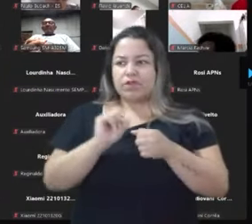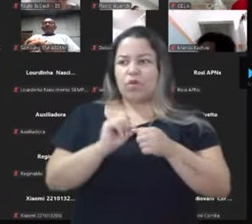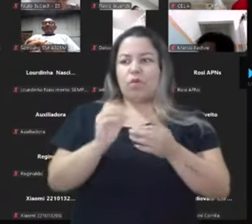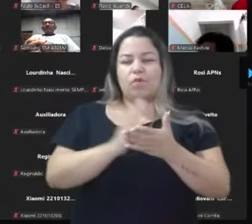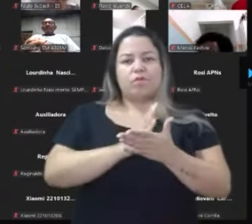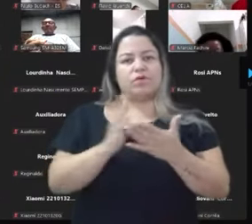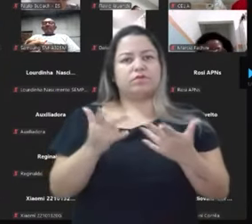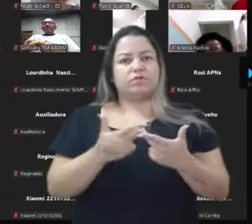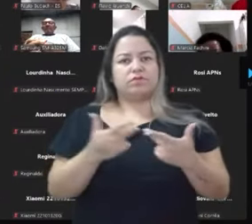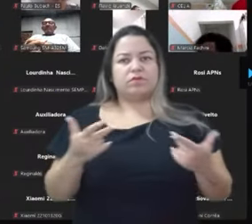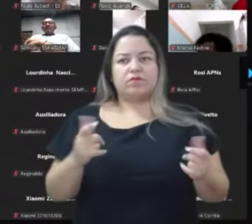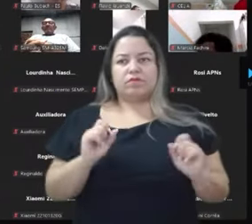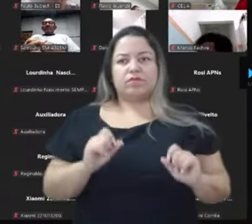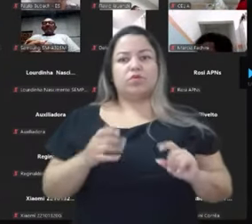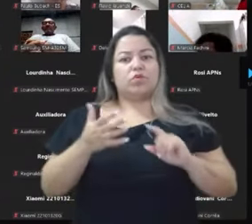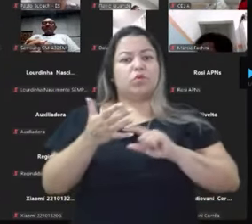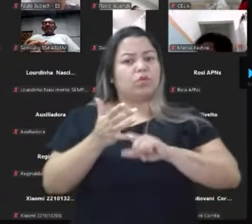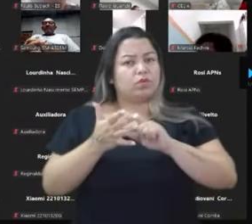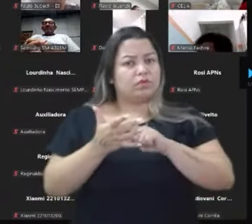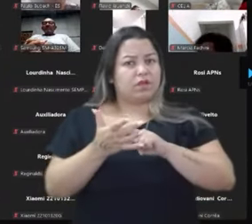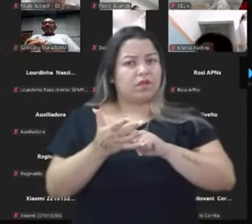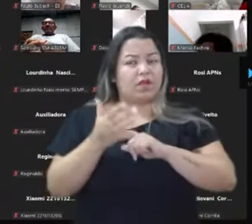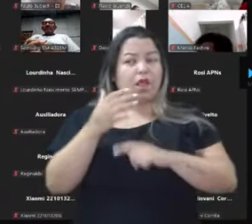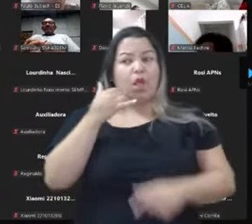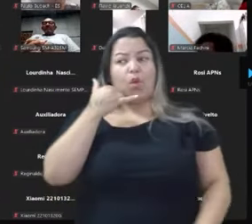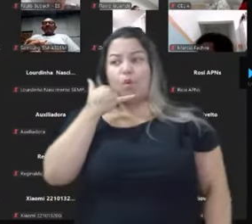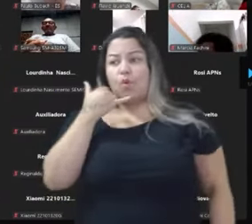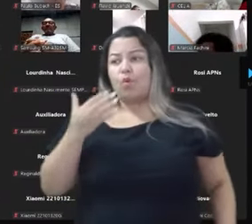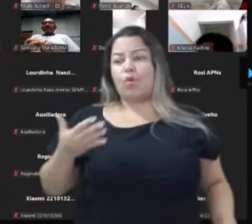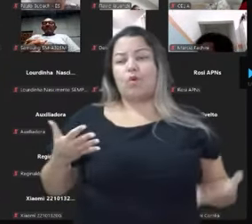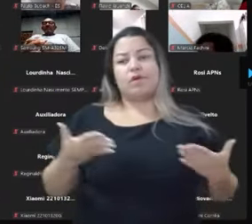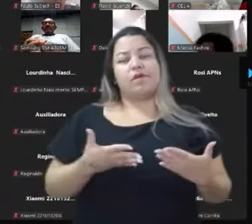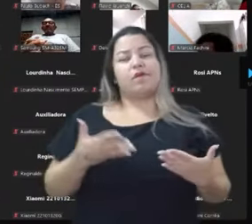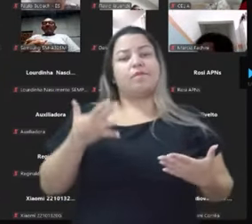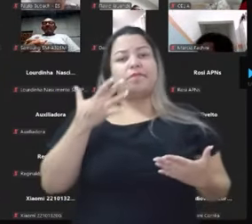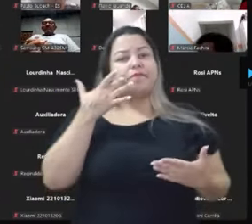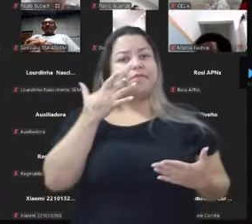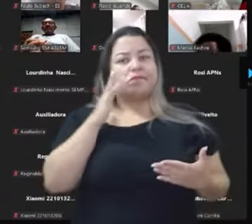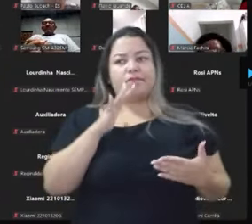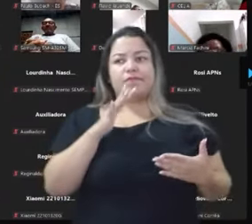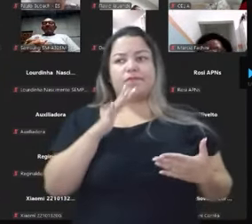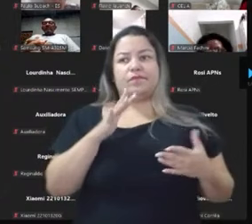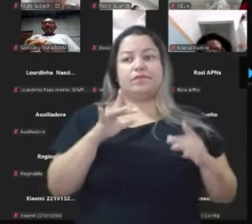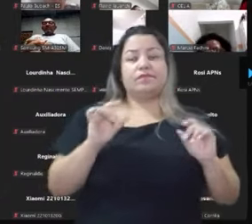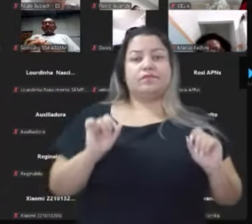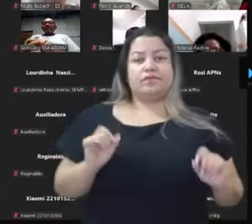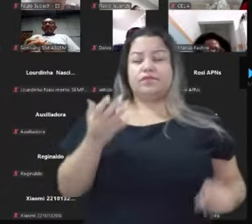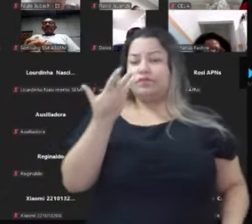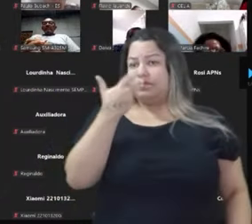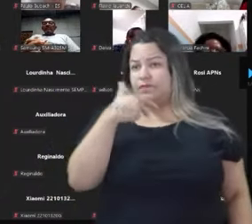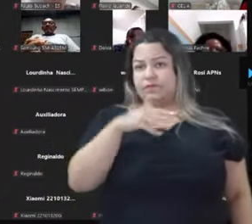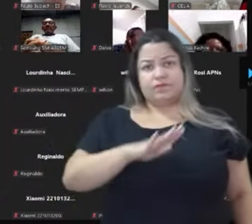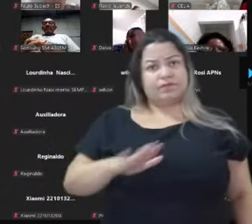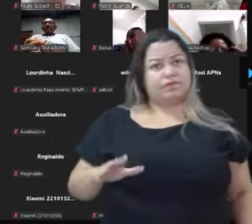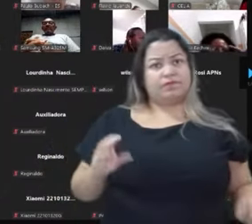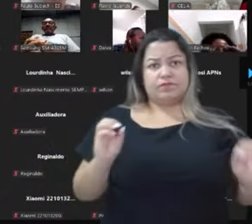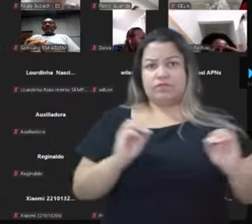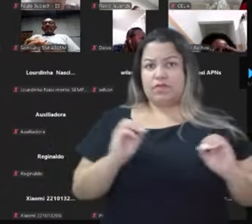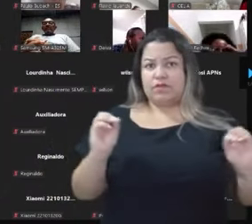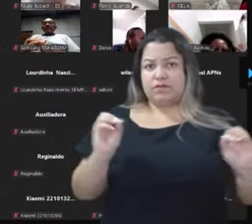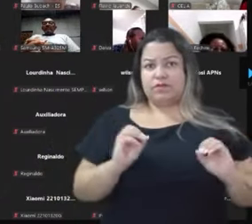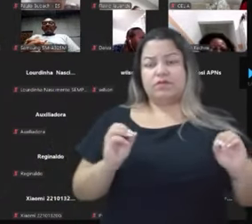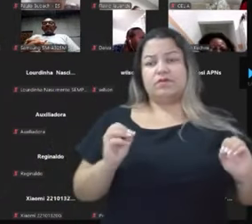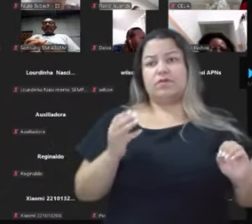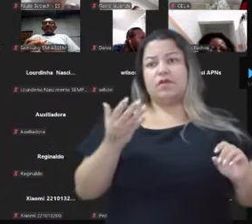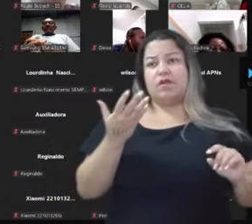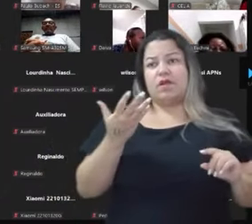seja influenciada pelo celular? Tem criança hoje que não sabe, fora do celular, essa criança não sabe fazer nada, as crianças